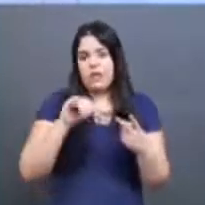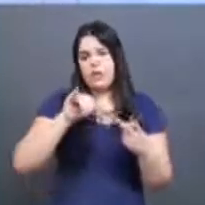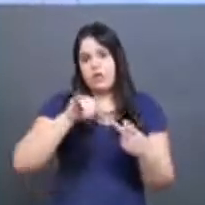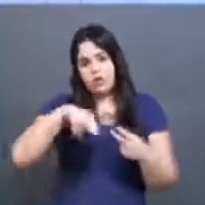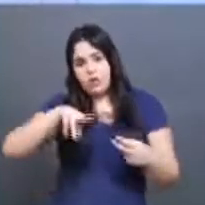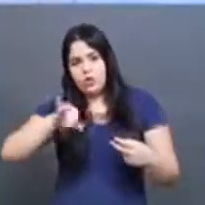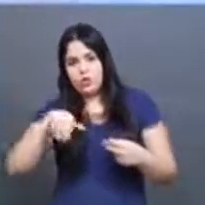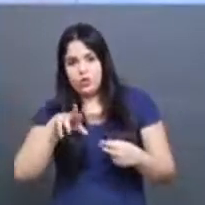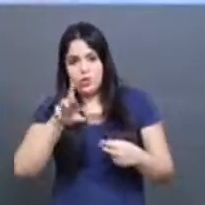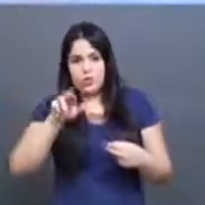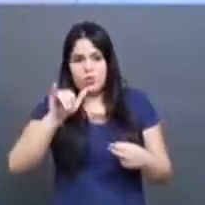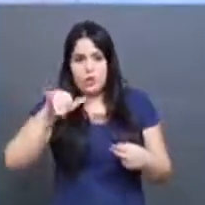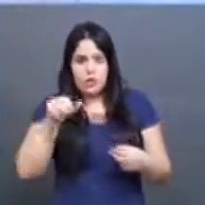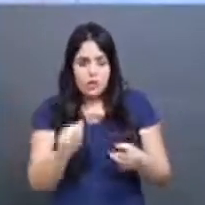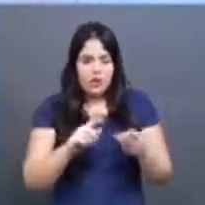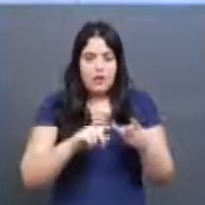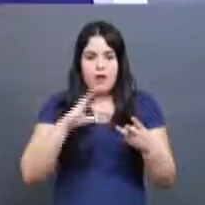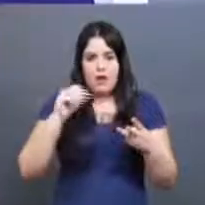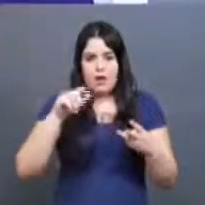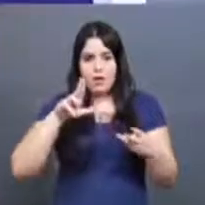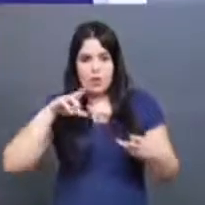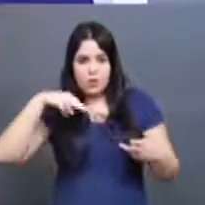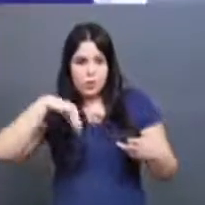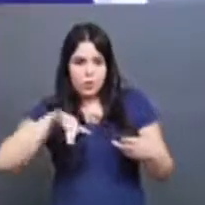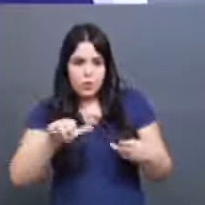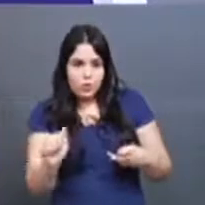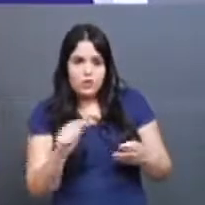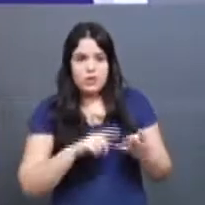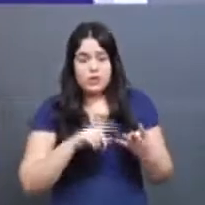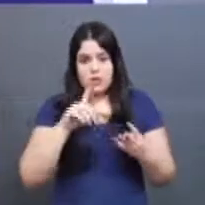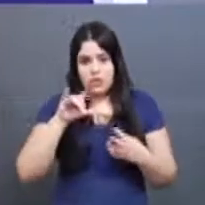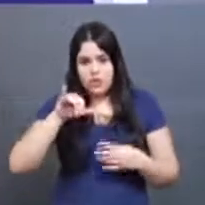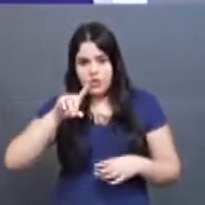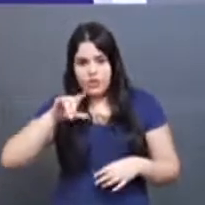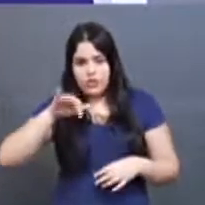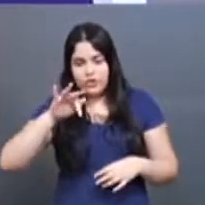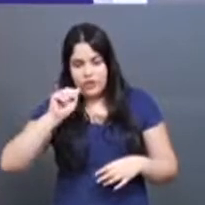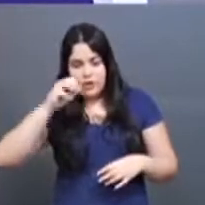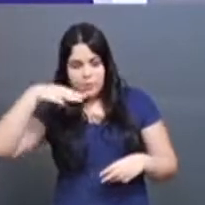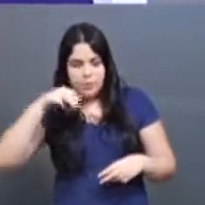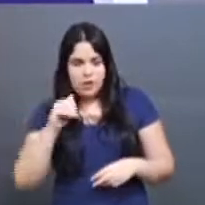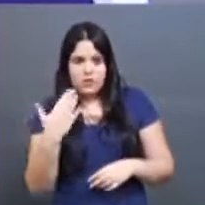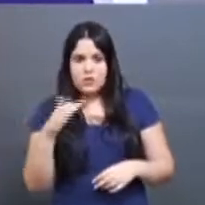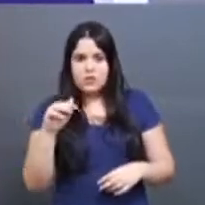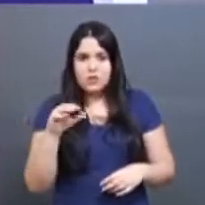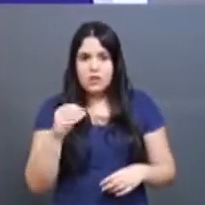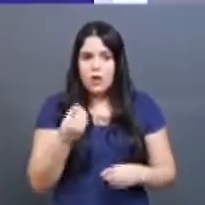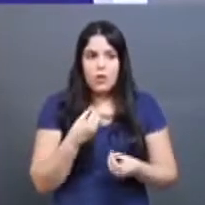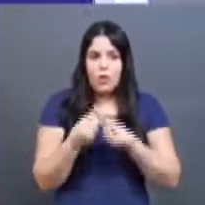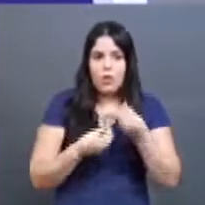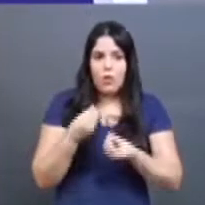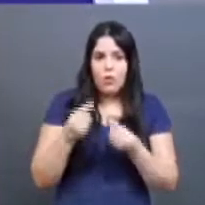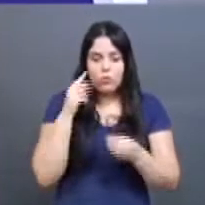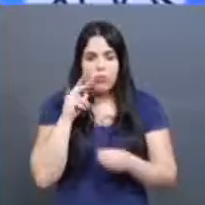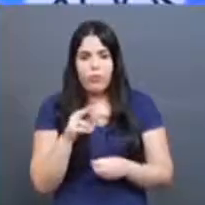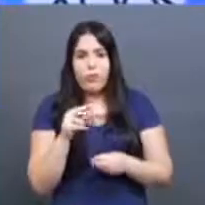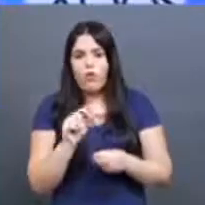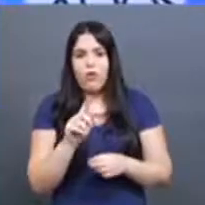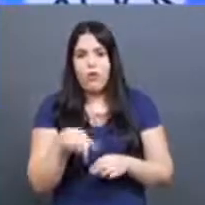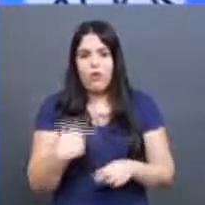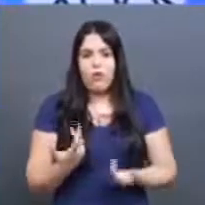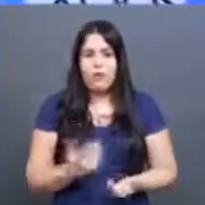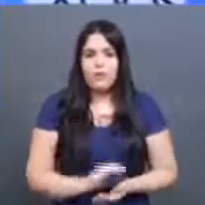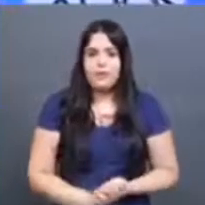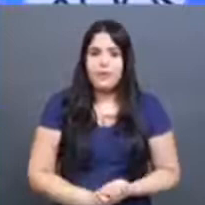toda, é um tanto quanto subjetivo. Sim. Como é que define isso? Então, depende da prática, é o caso específico, né. Então,